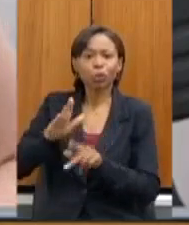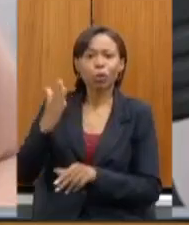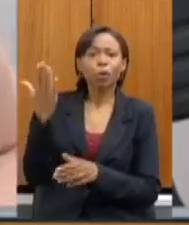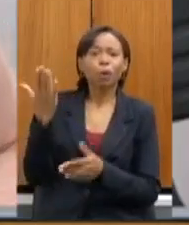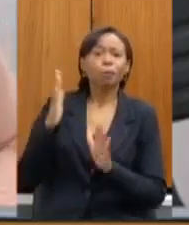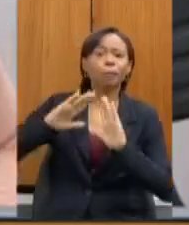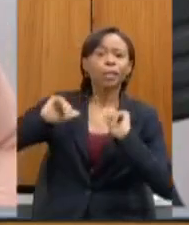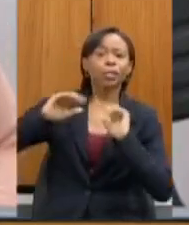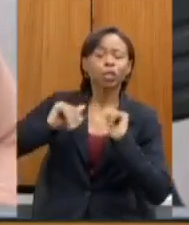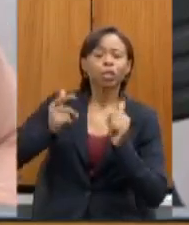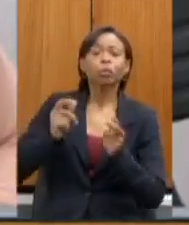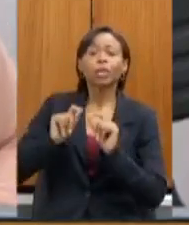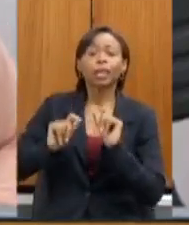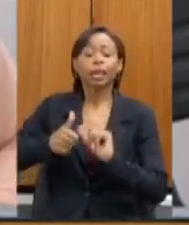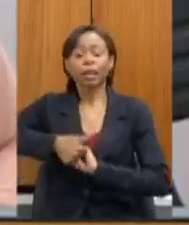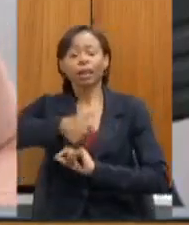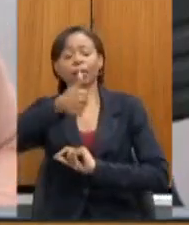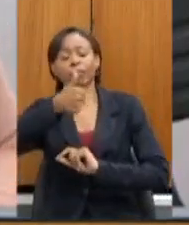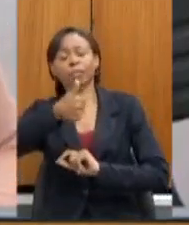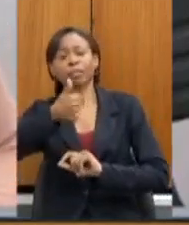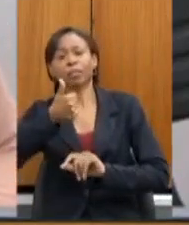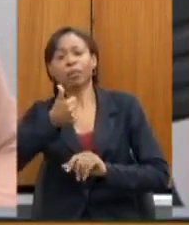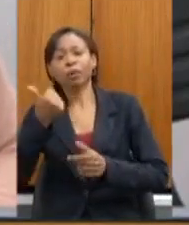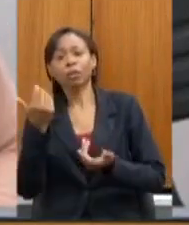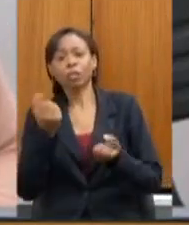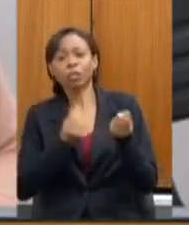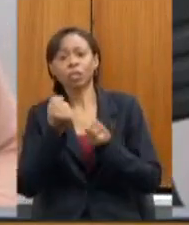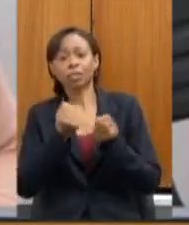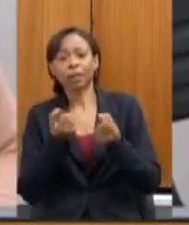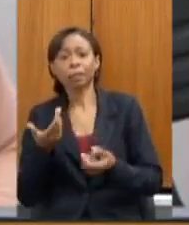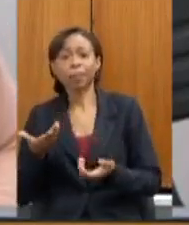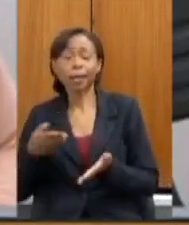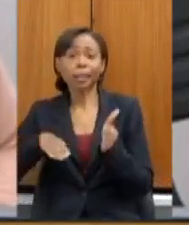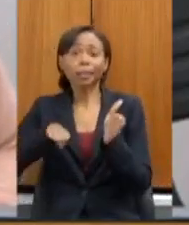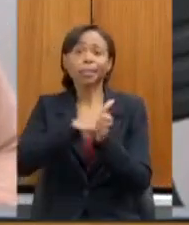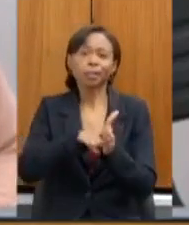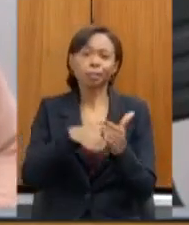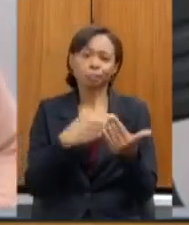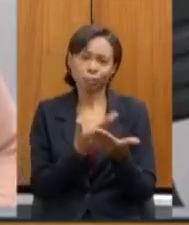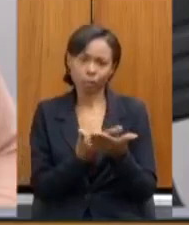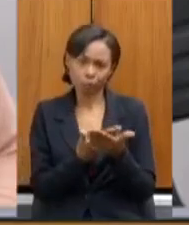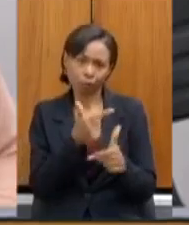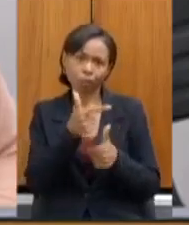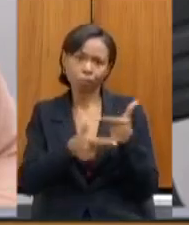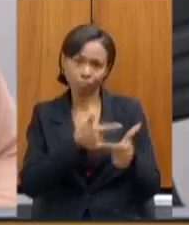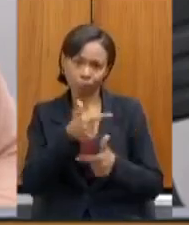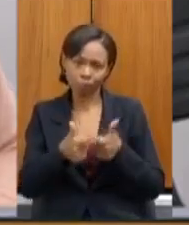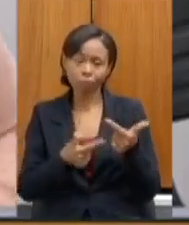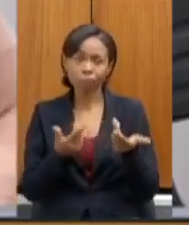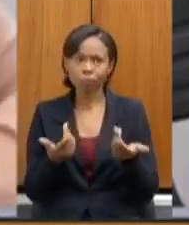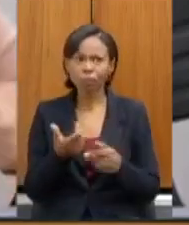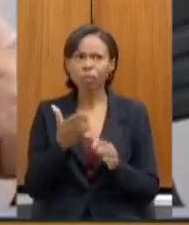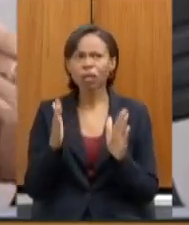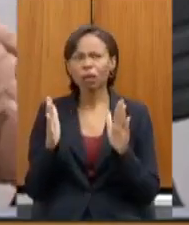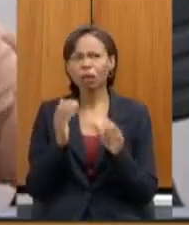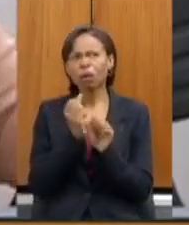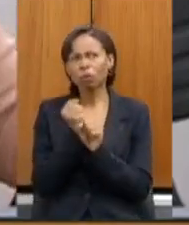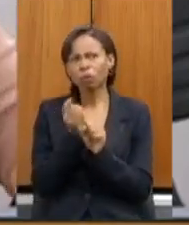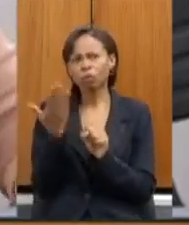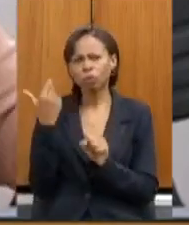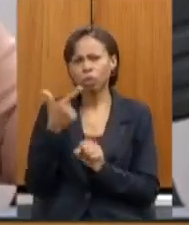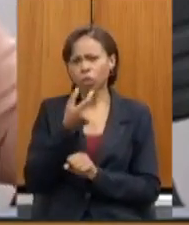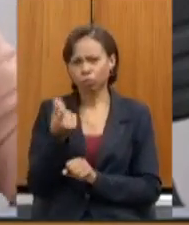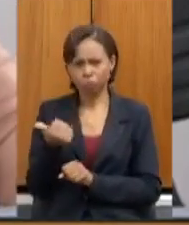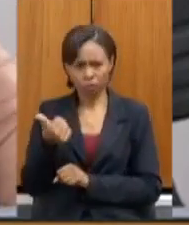para chegar ao seu local de trabalho então em 2015 nós conquistamos que o